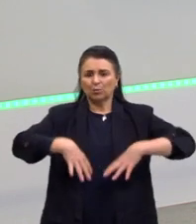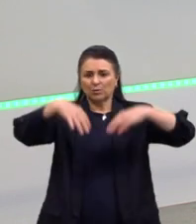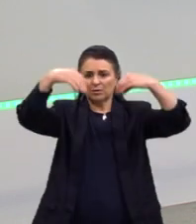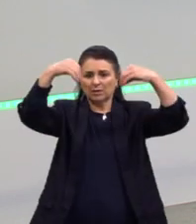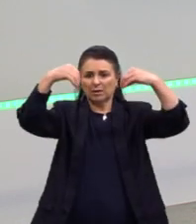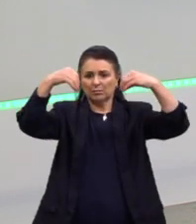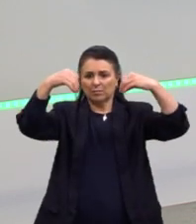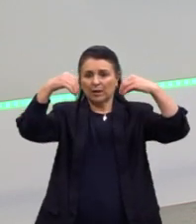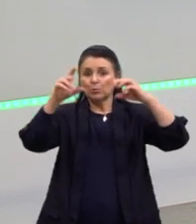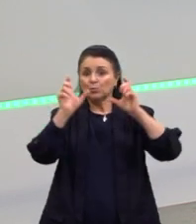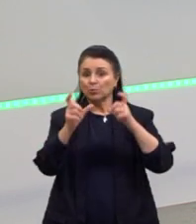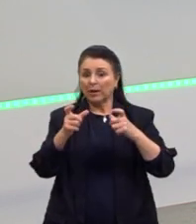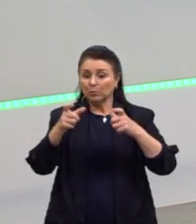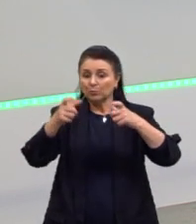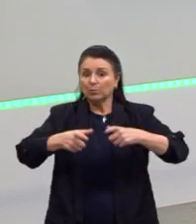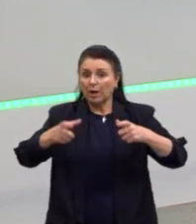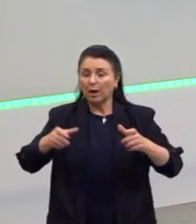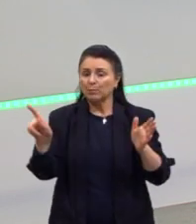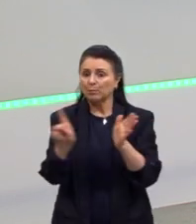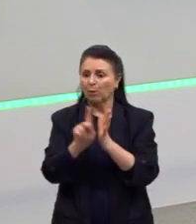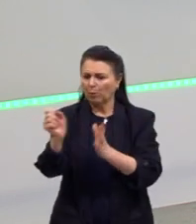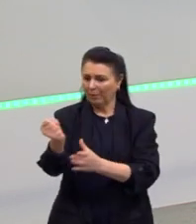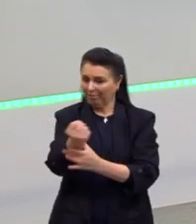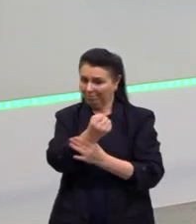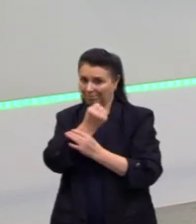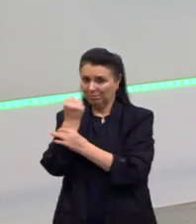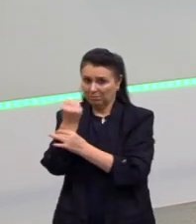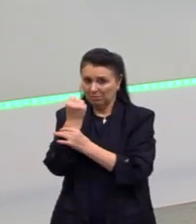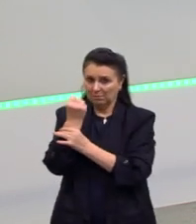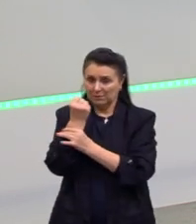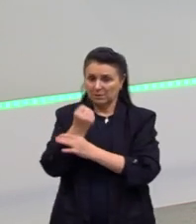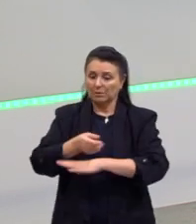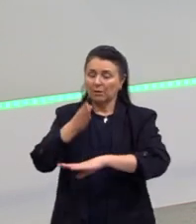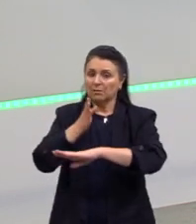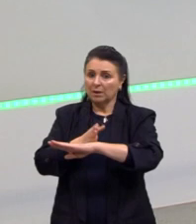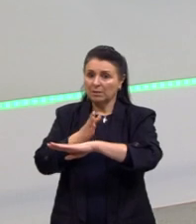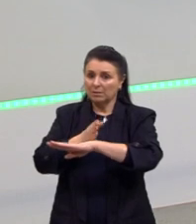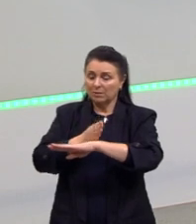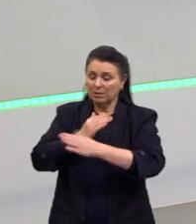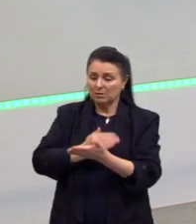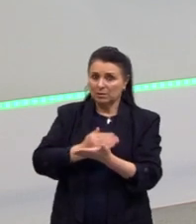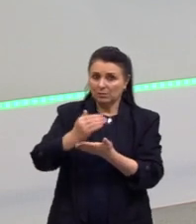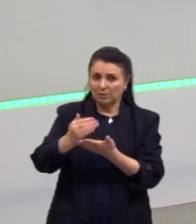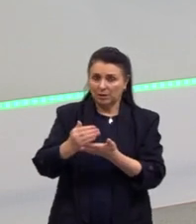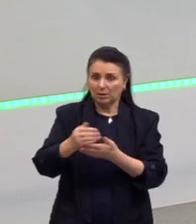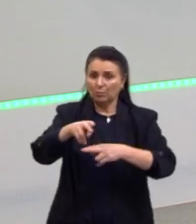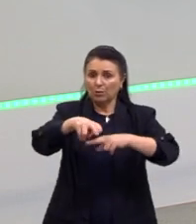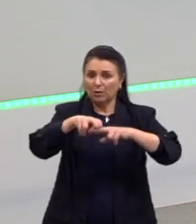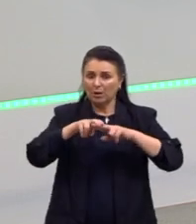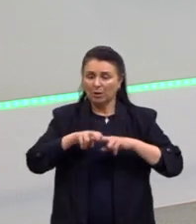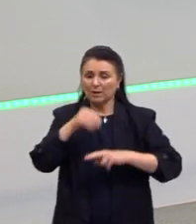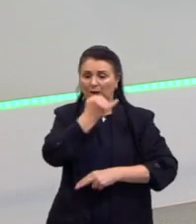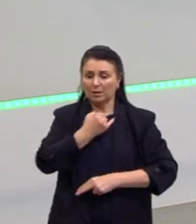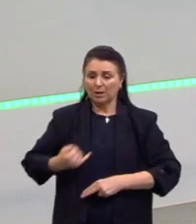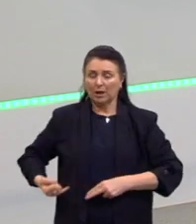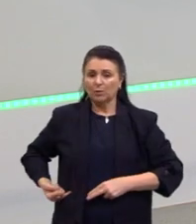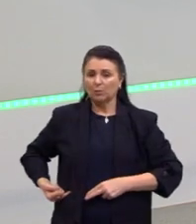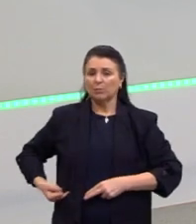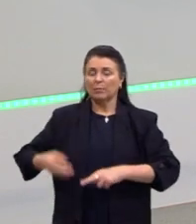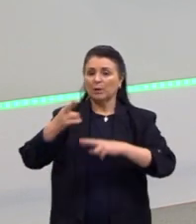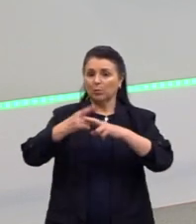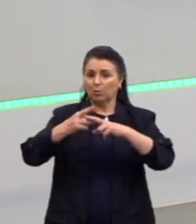defender. Do período da Idade Média, ali, a Alta Idade Média, quando inicia a Idade Média, fim do Império Romano, aí no período de muitas guerras.